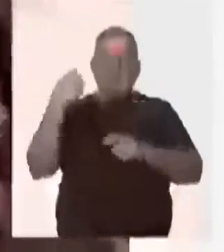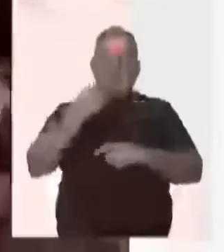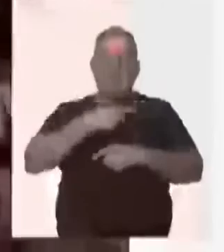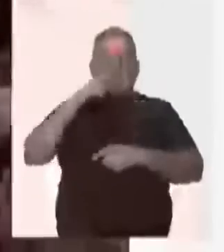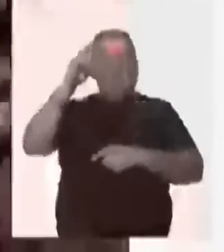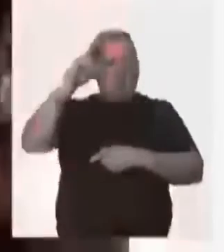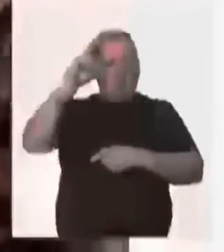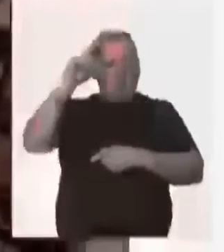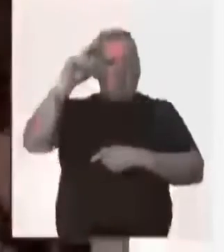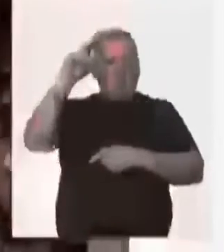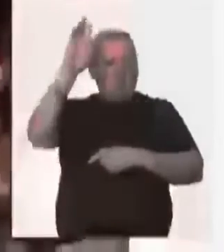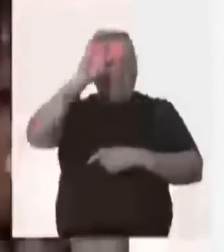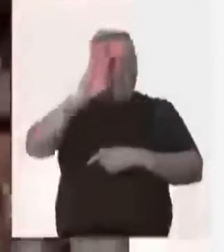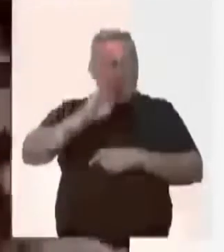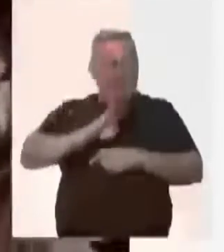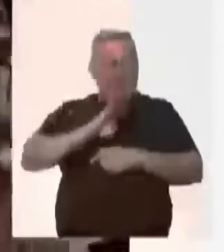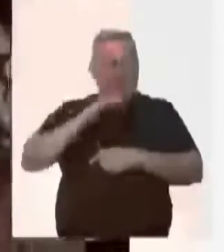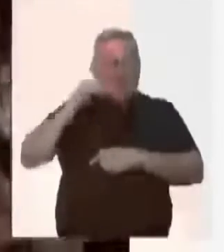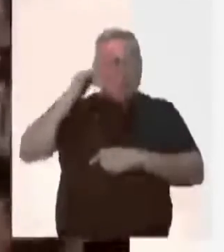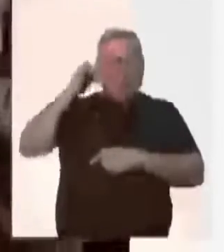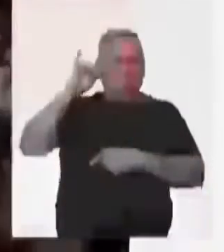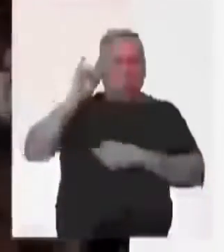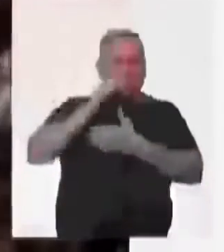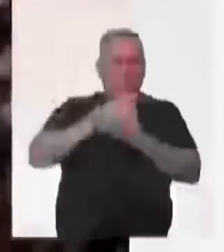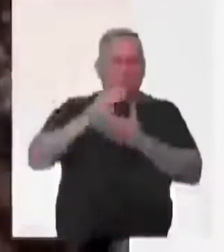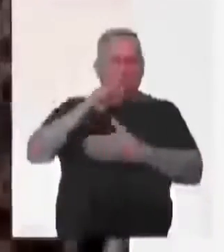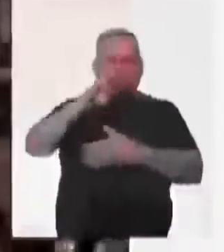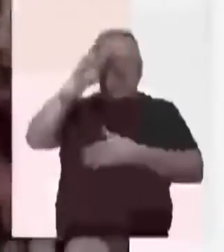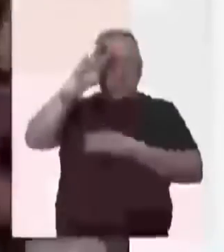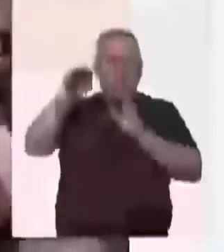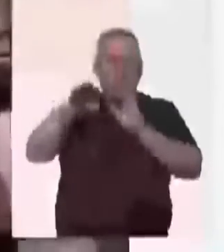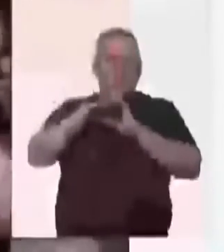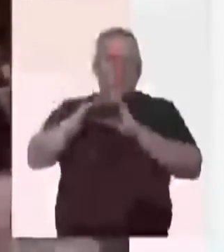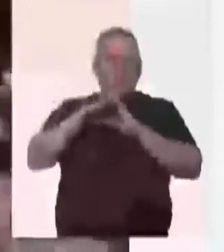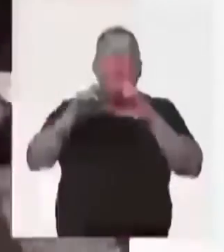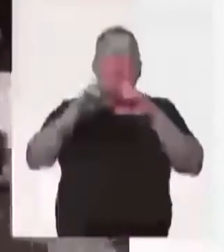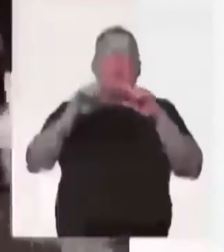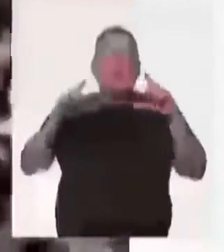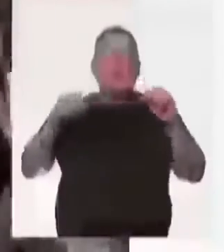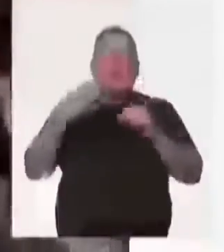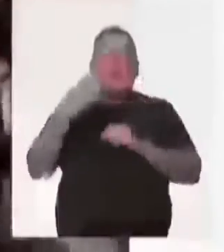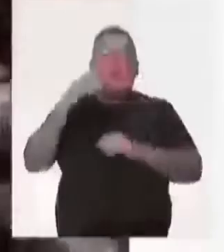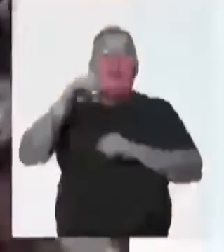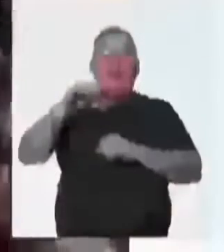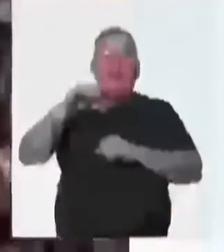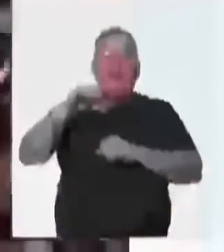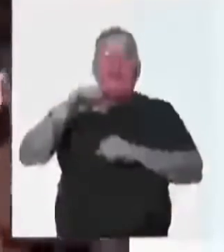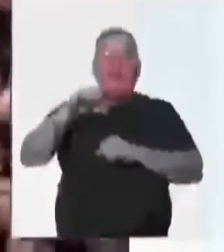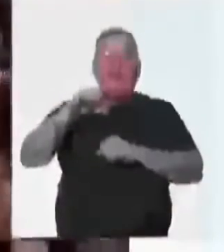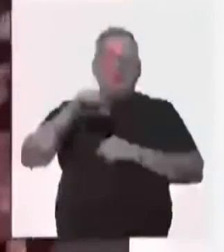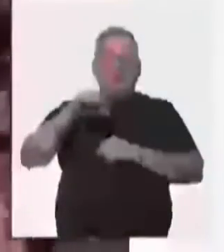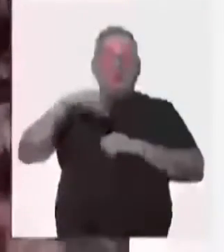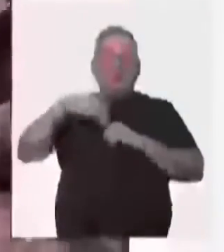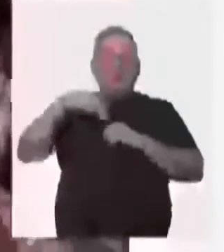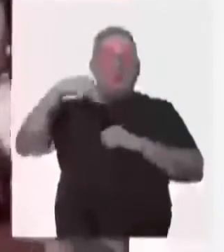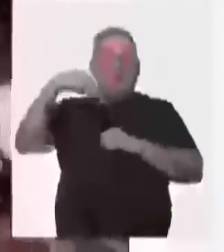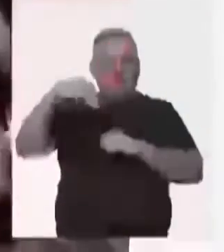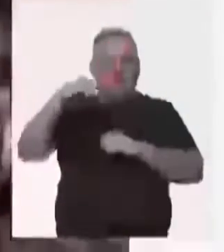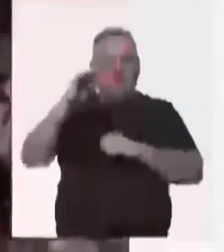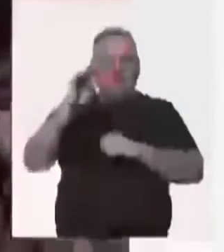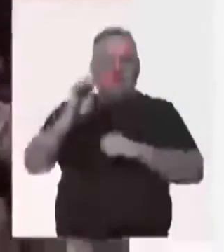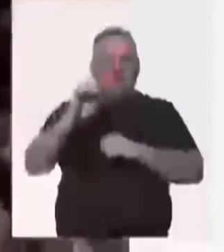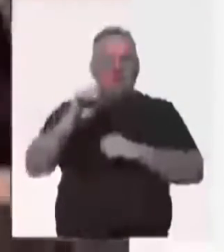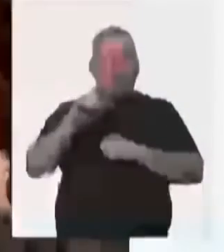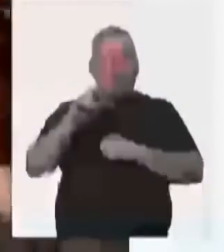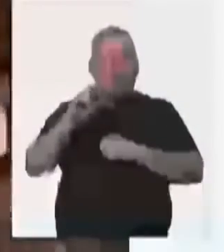país, o boi que se originou no Maranhão chegou em Brasília há 49 anos com o mestre maranhense Teodoro Freire. Desde